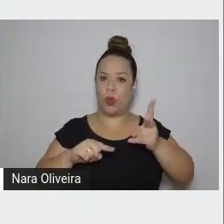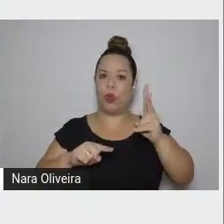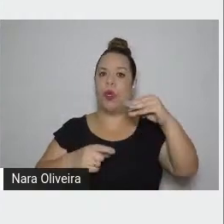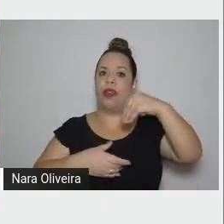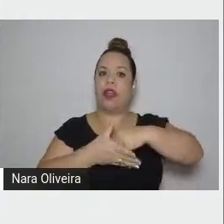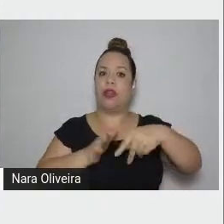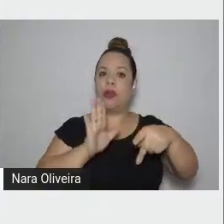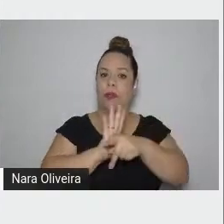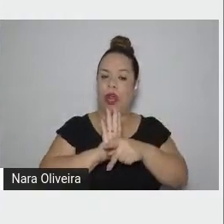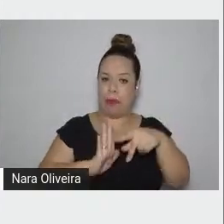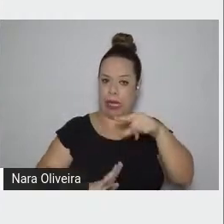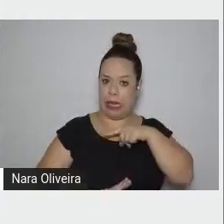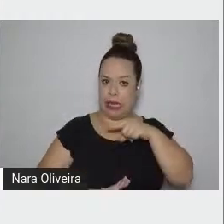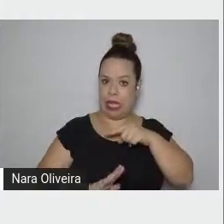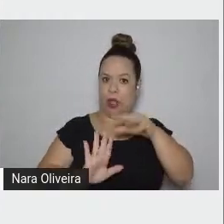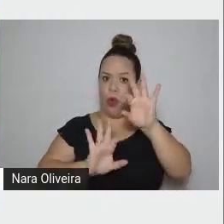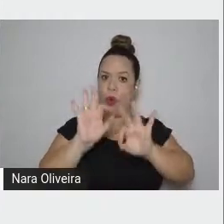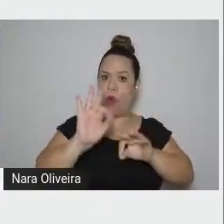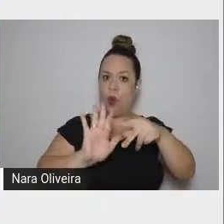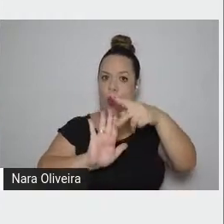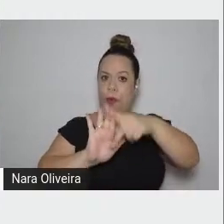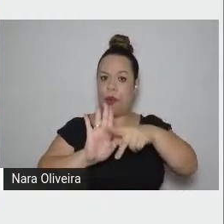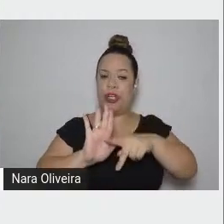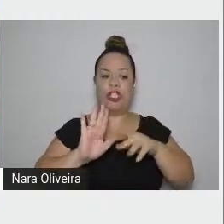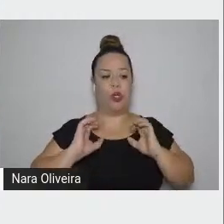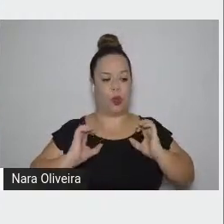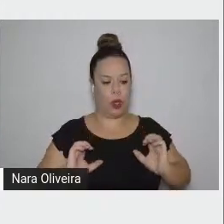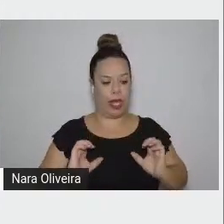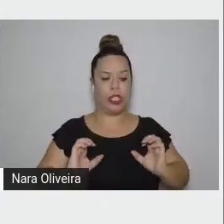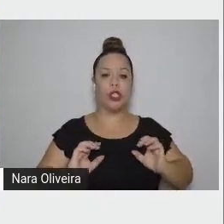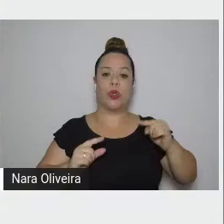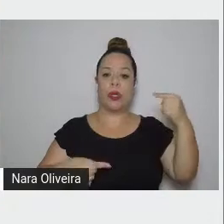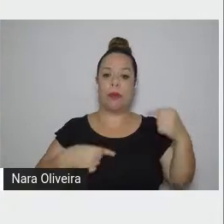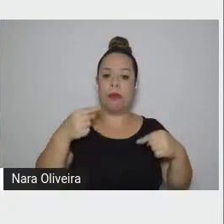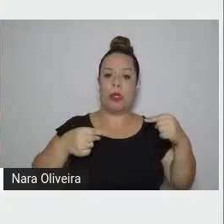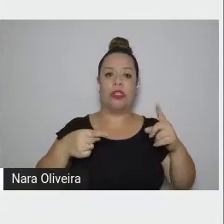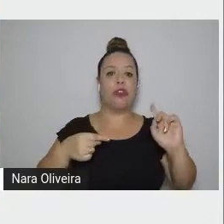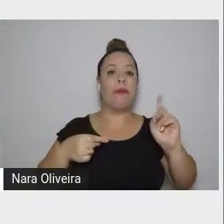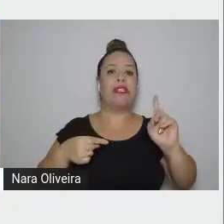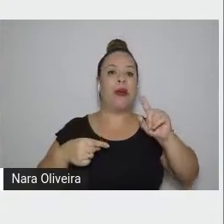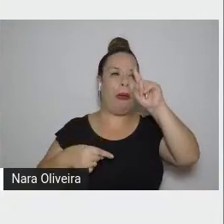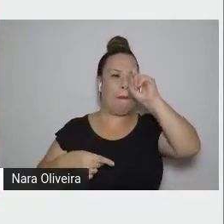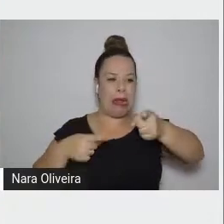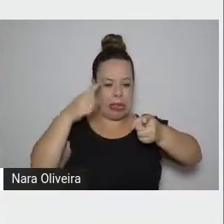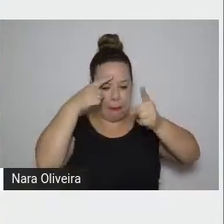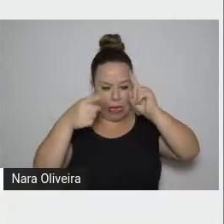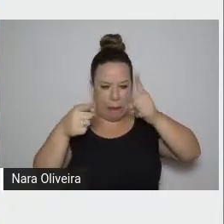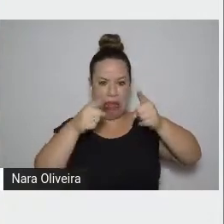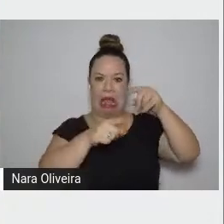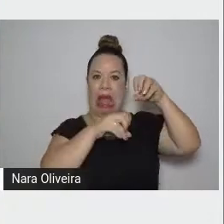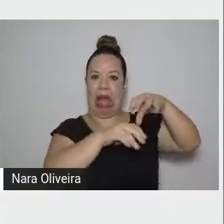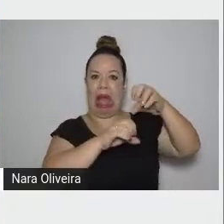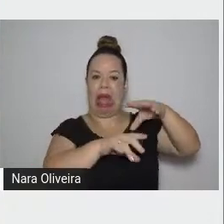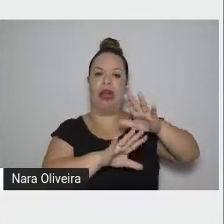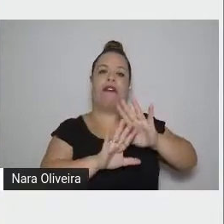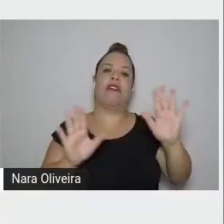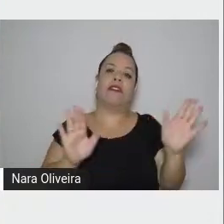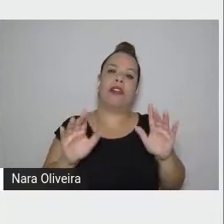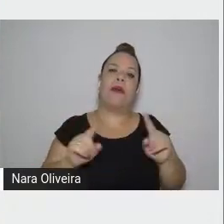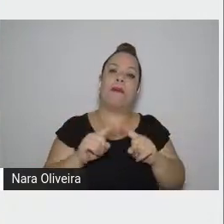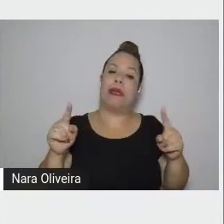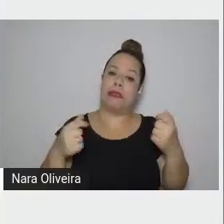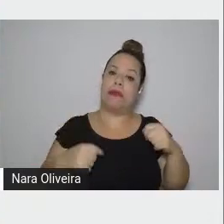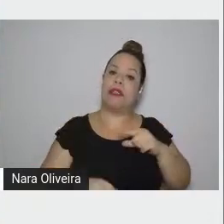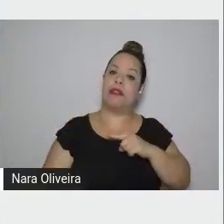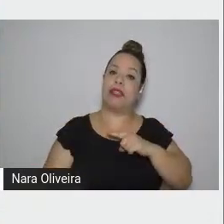e político sem se tornar doutrinária e sem deixar de ser prioritariamente